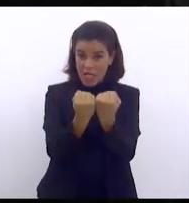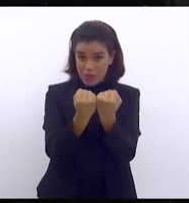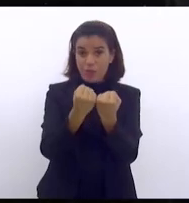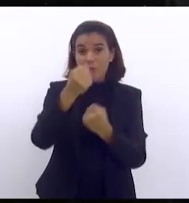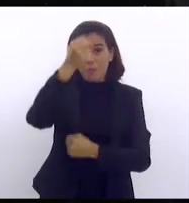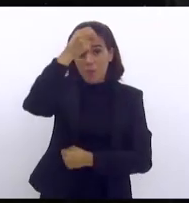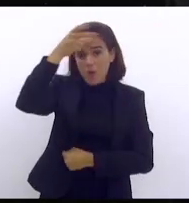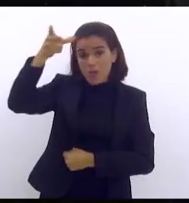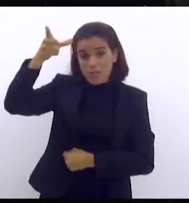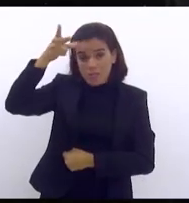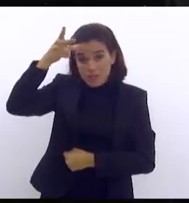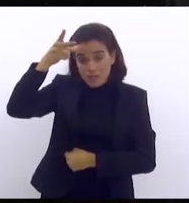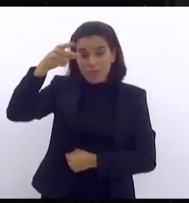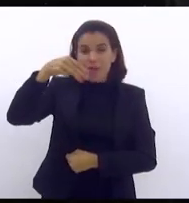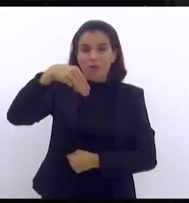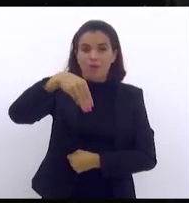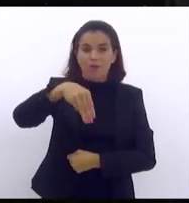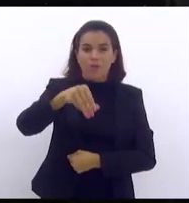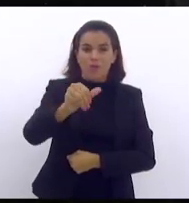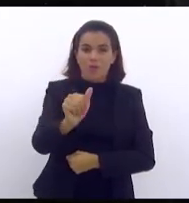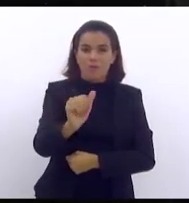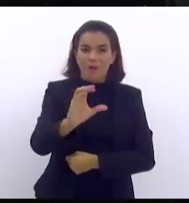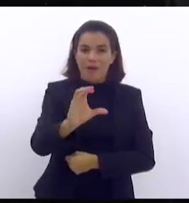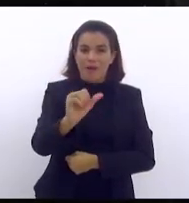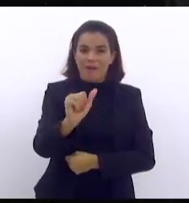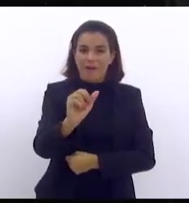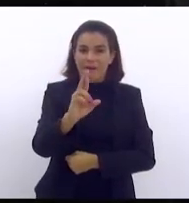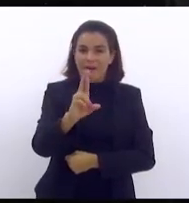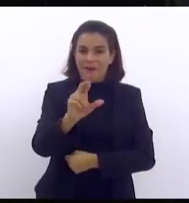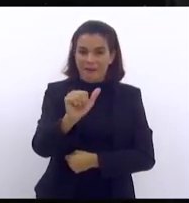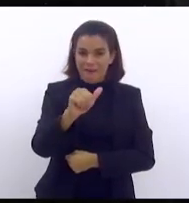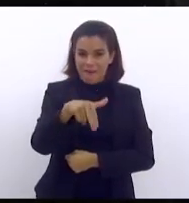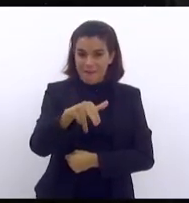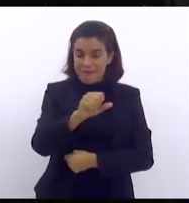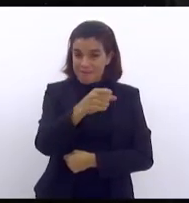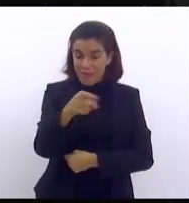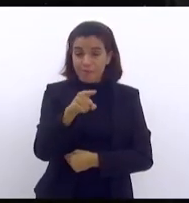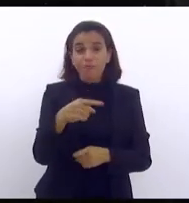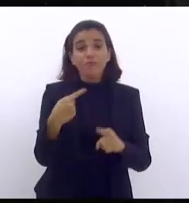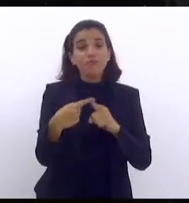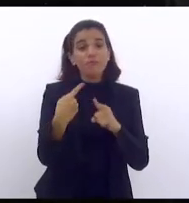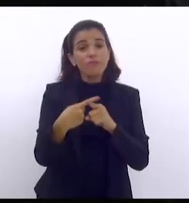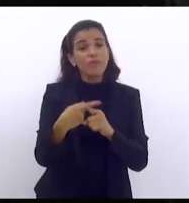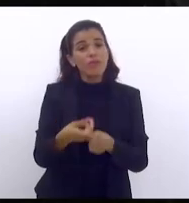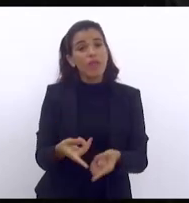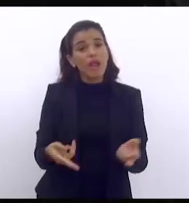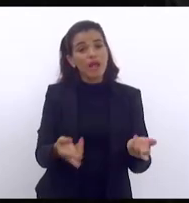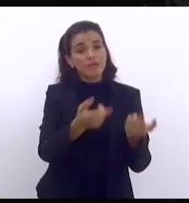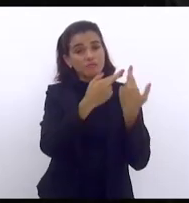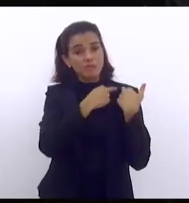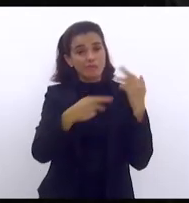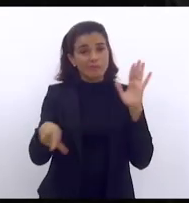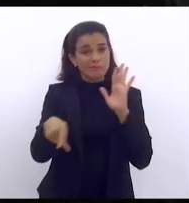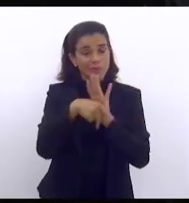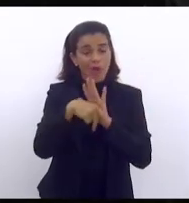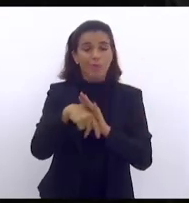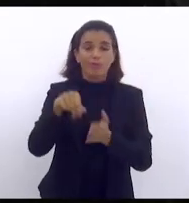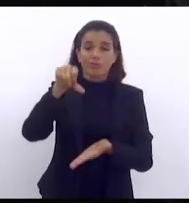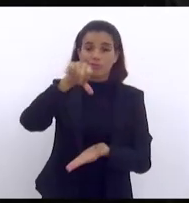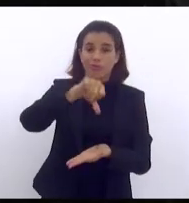ao município ao distrito federal porque ele foi construído pelo prefeito